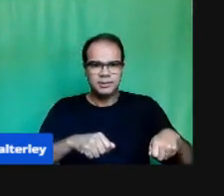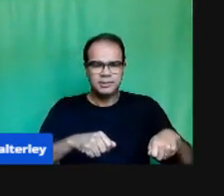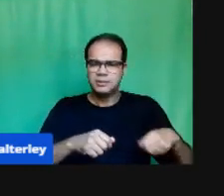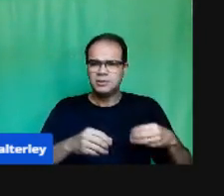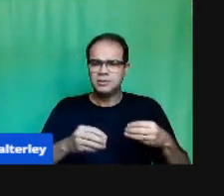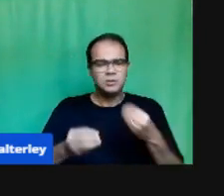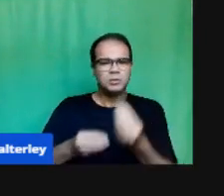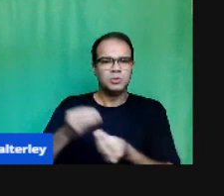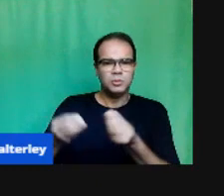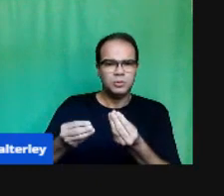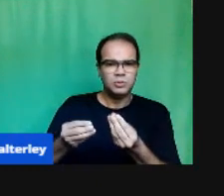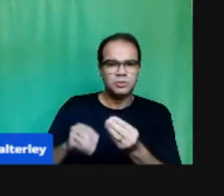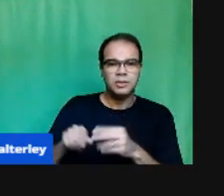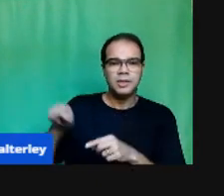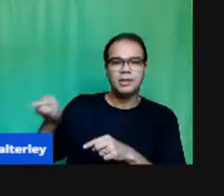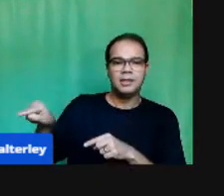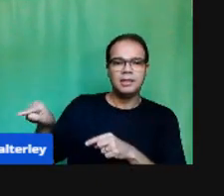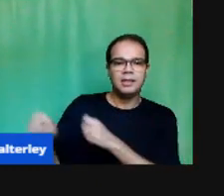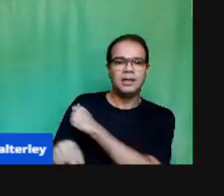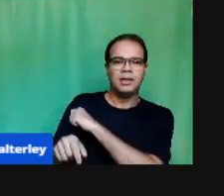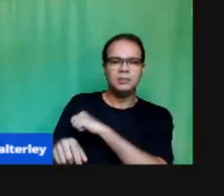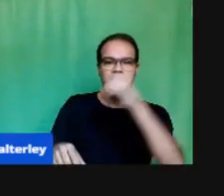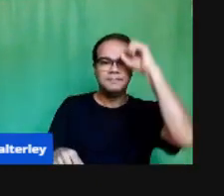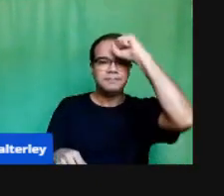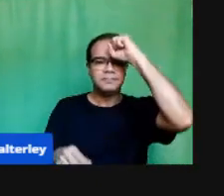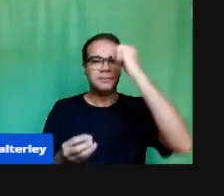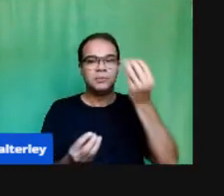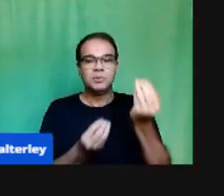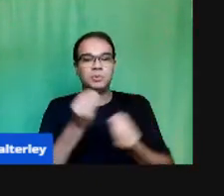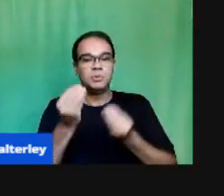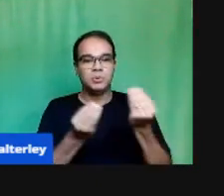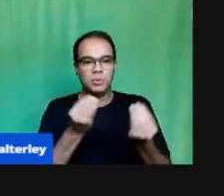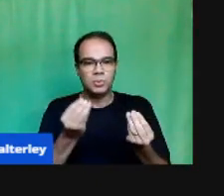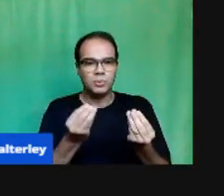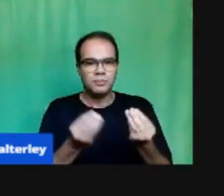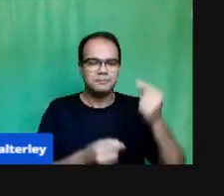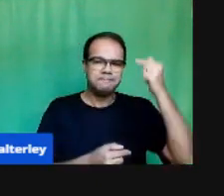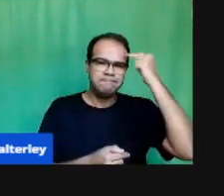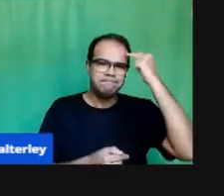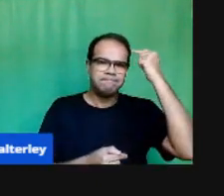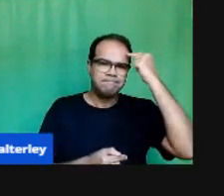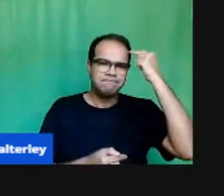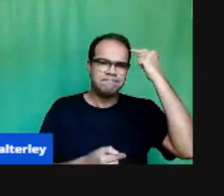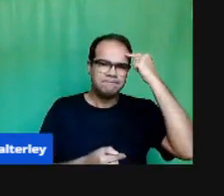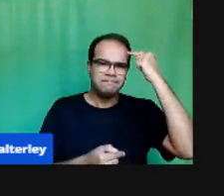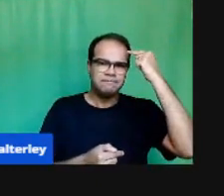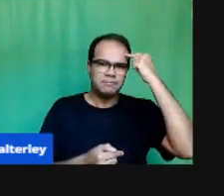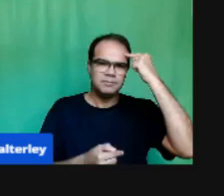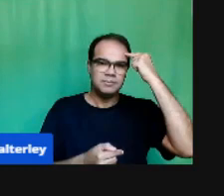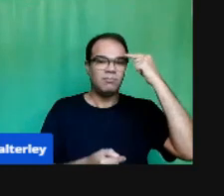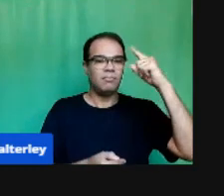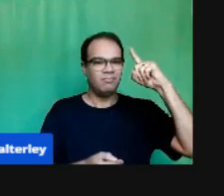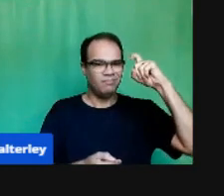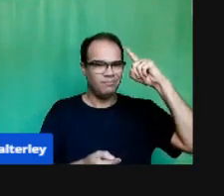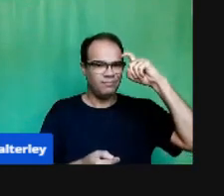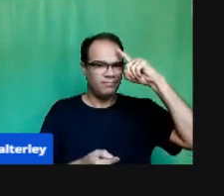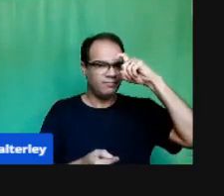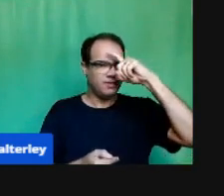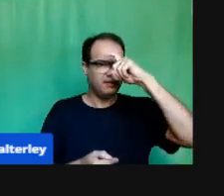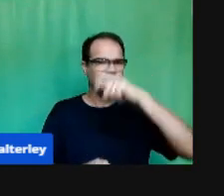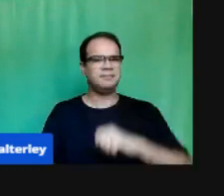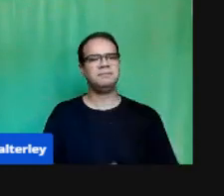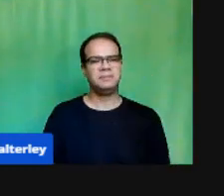Tornou-se um grande desafio Do momento Pensar nisso Foi Acho que o maior